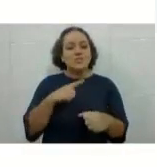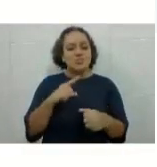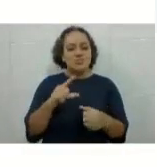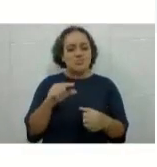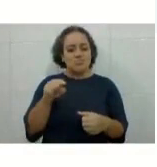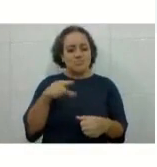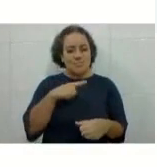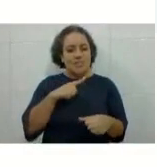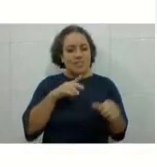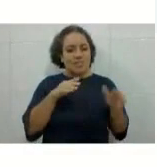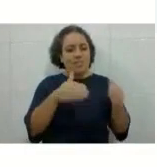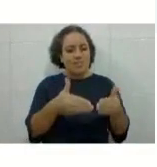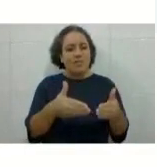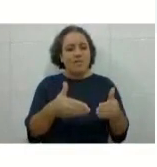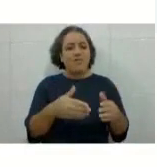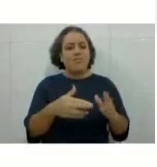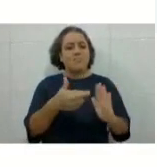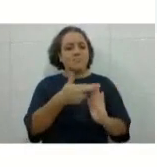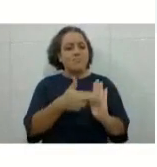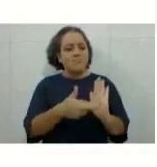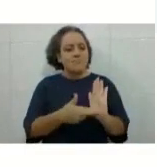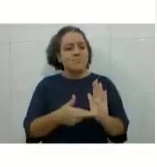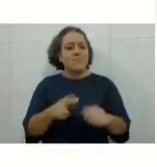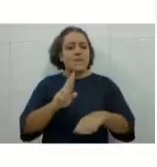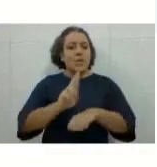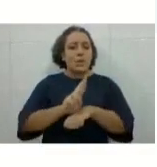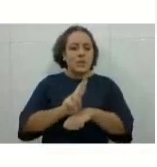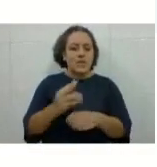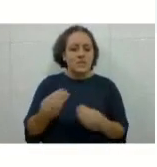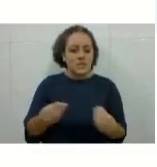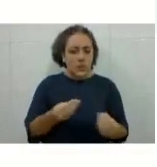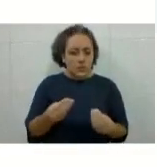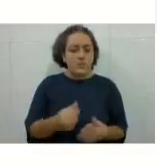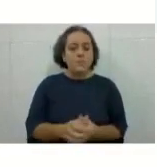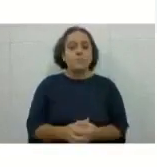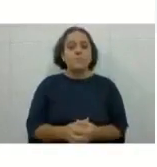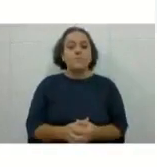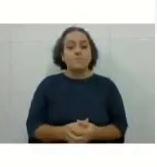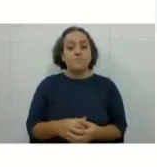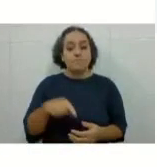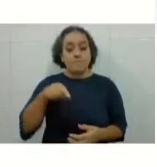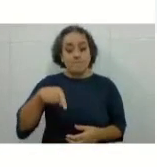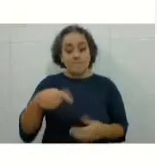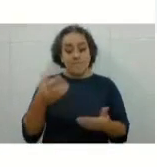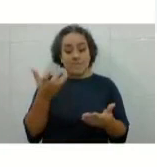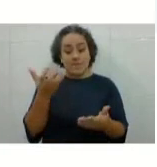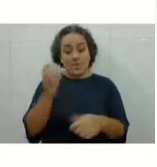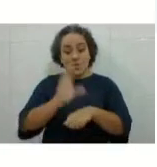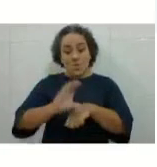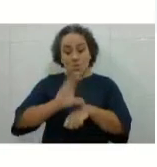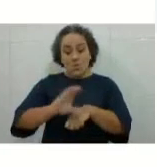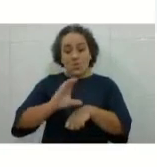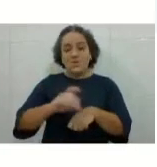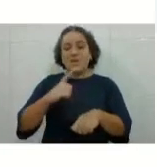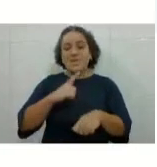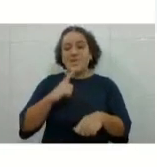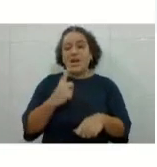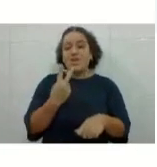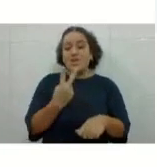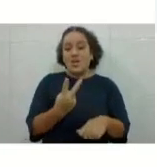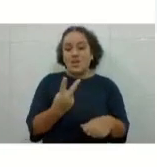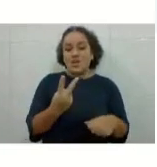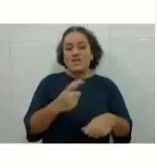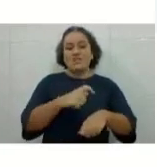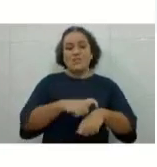deliberações sobre recuperação. Vocês, nesse curso, têm dois momentos de recuperação, no meio do